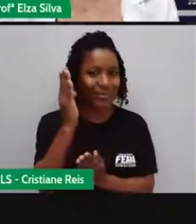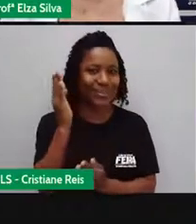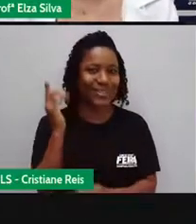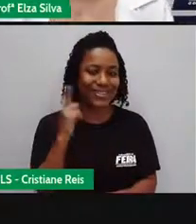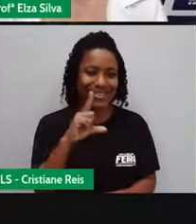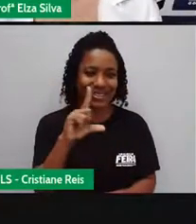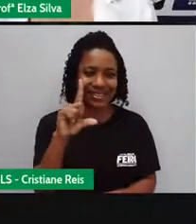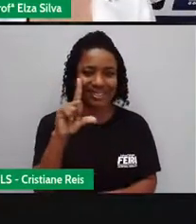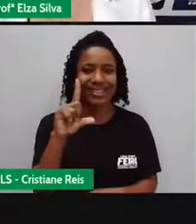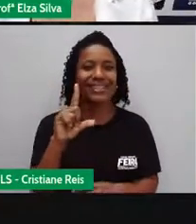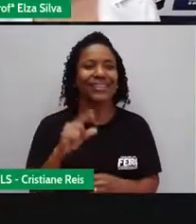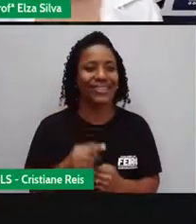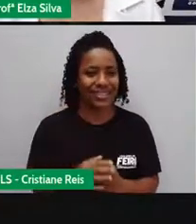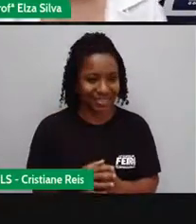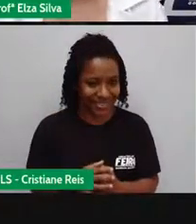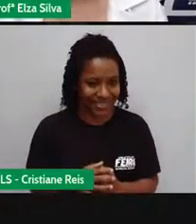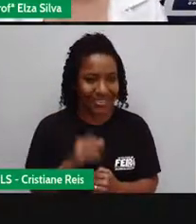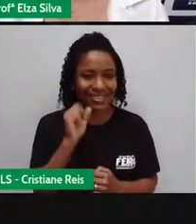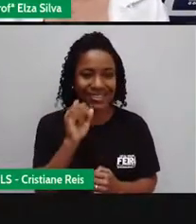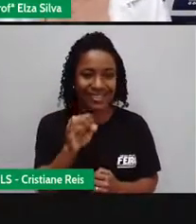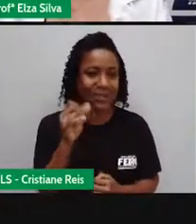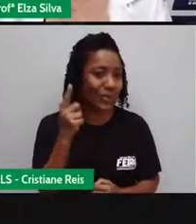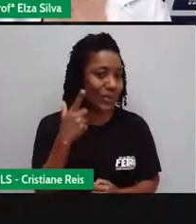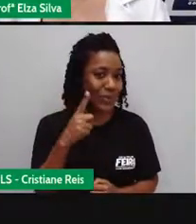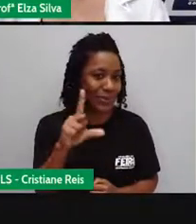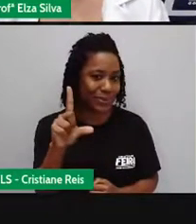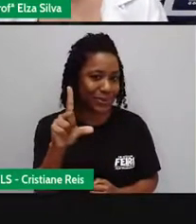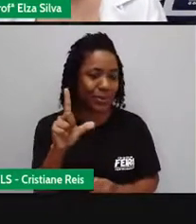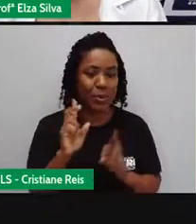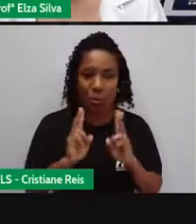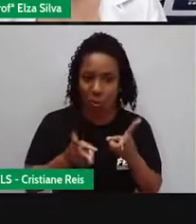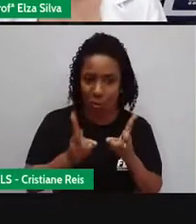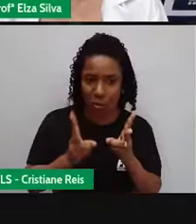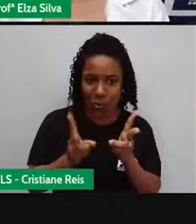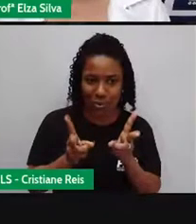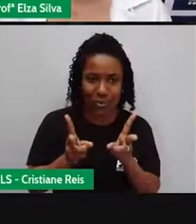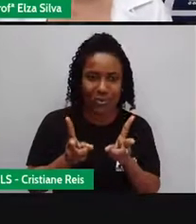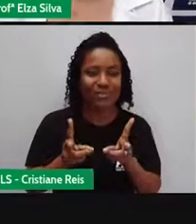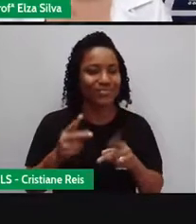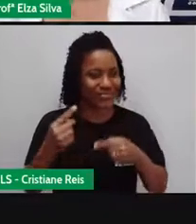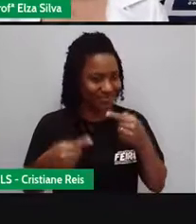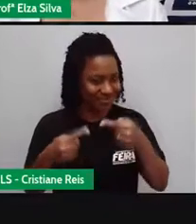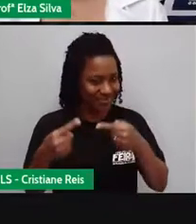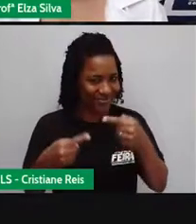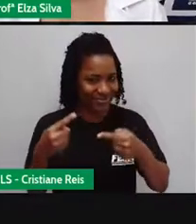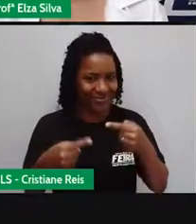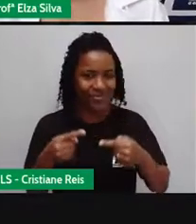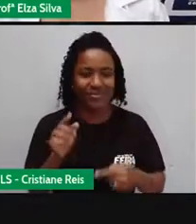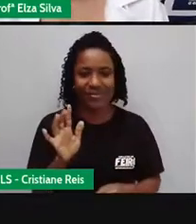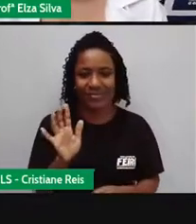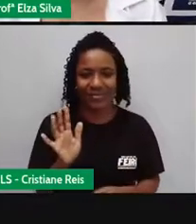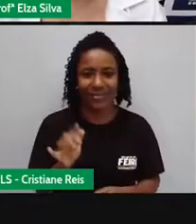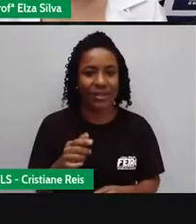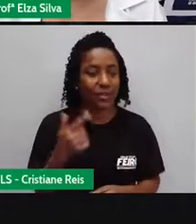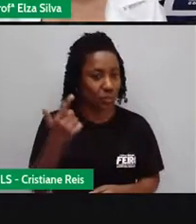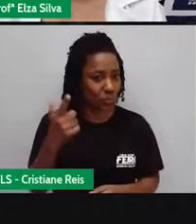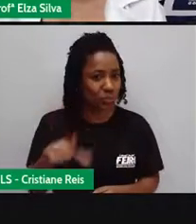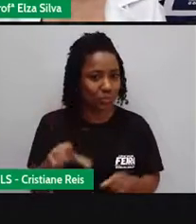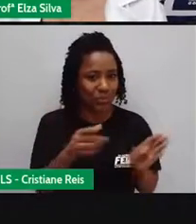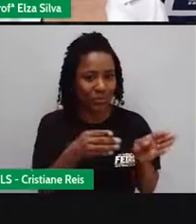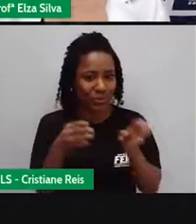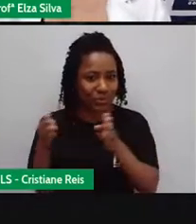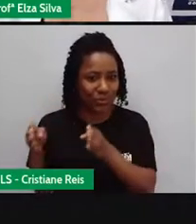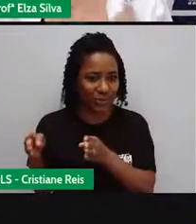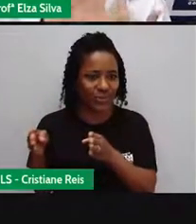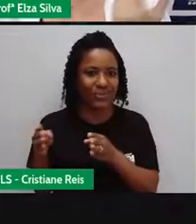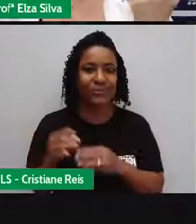primeira palavra Se você acertou O jogo continua Next round Você clica Que é a próxima rodada